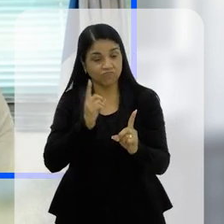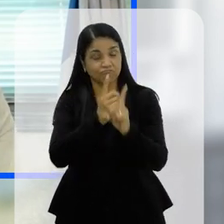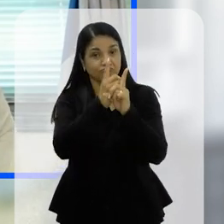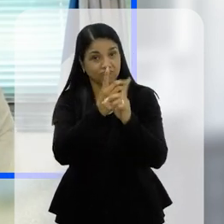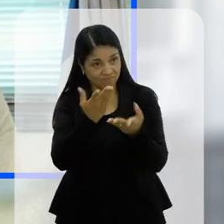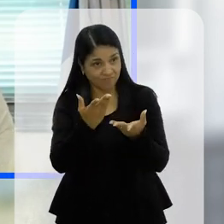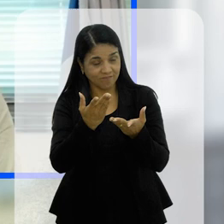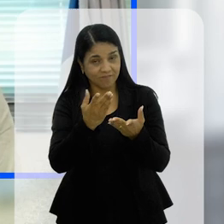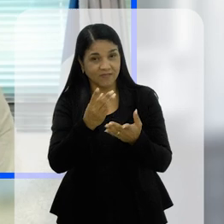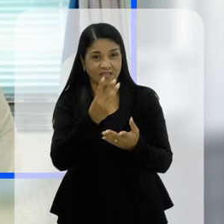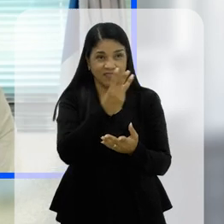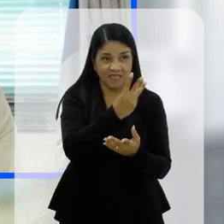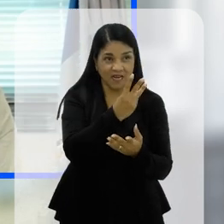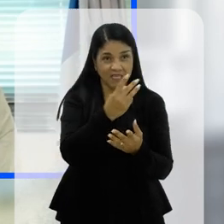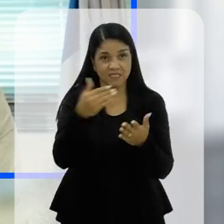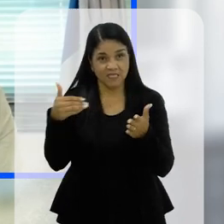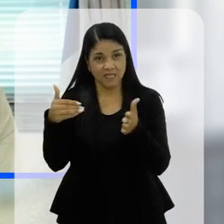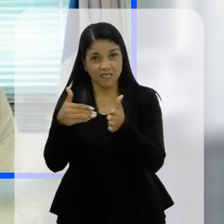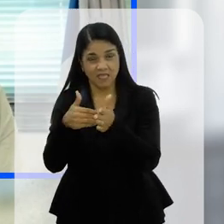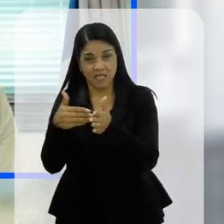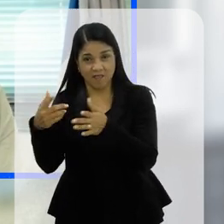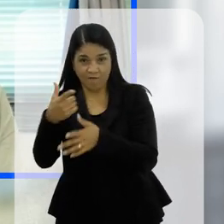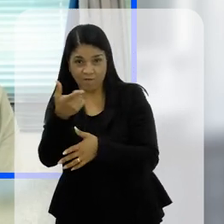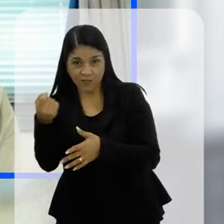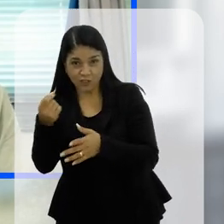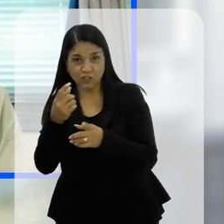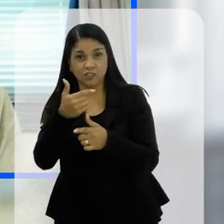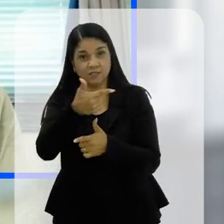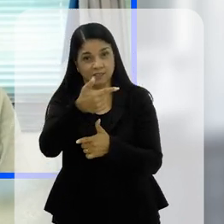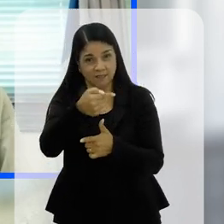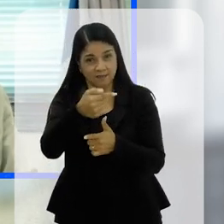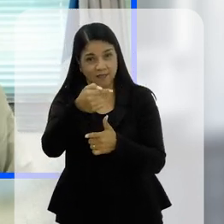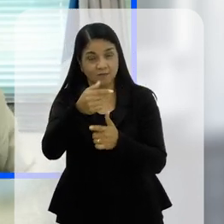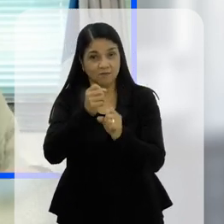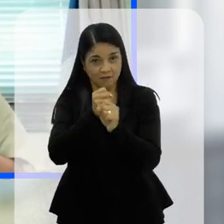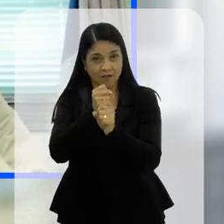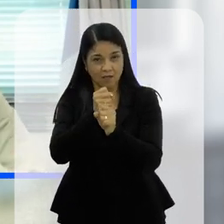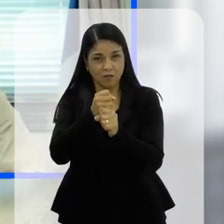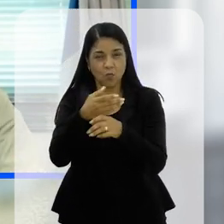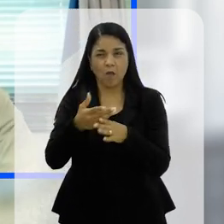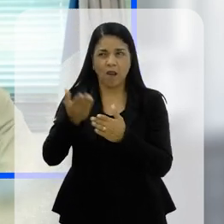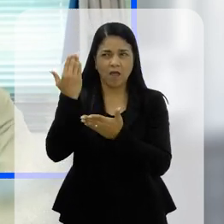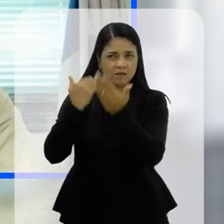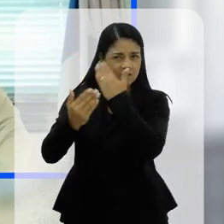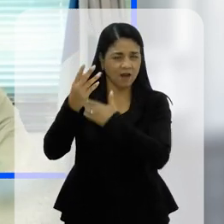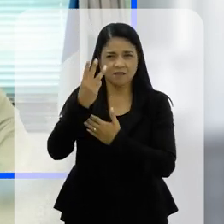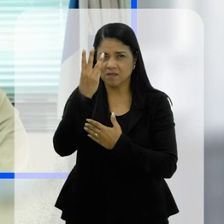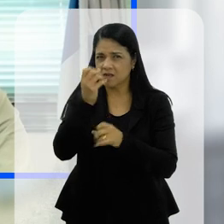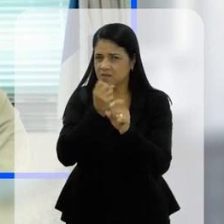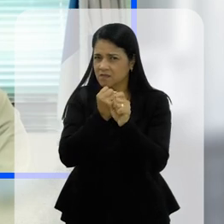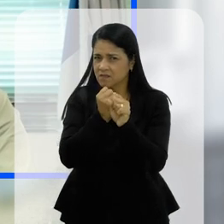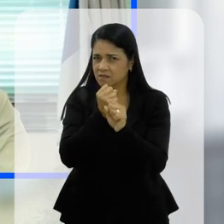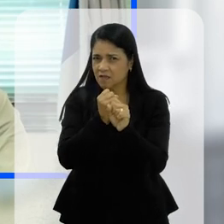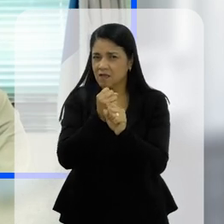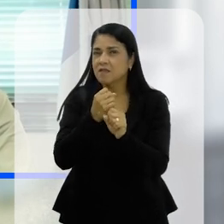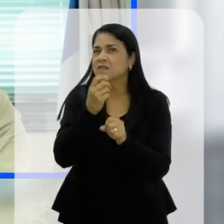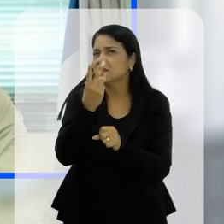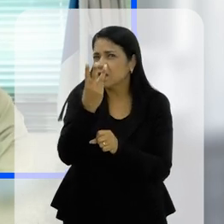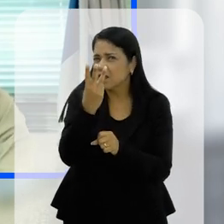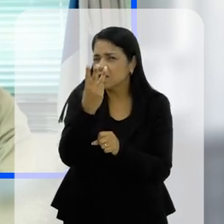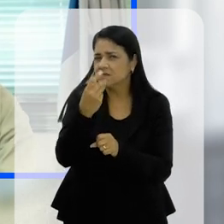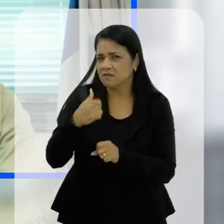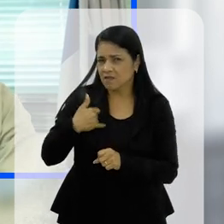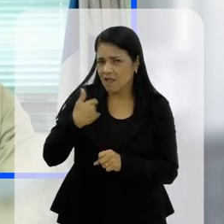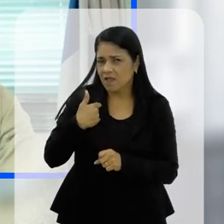diagnóstico, acredito que naquela época isso era tudo muito novo, né, então se você puder contar para a gente como é que foi